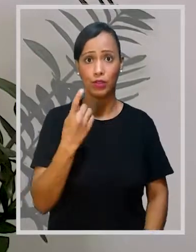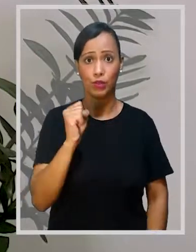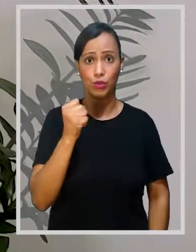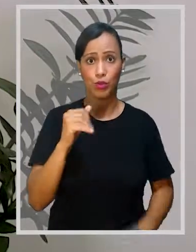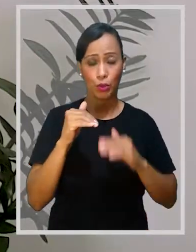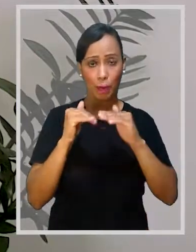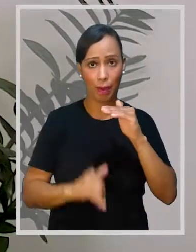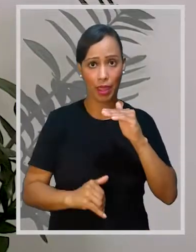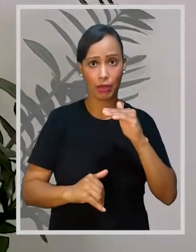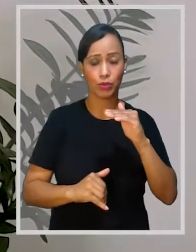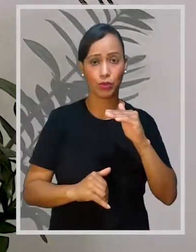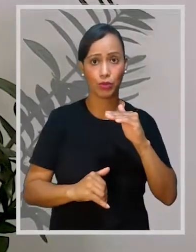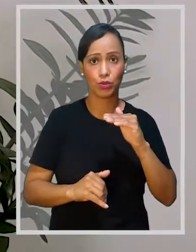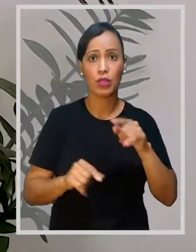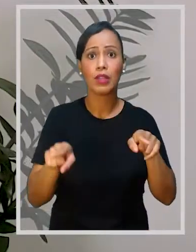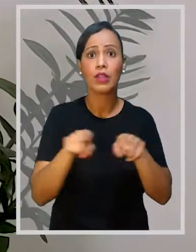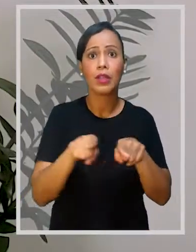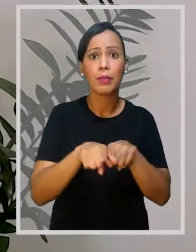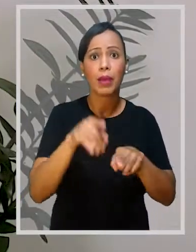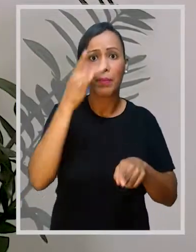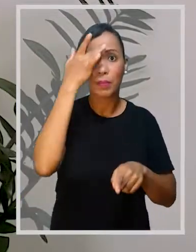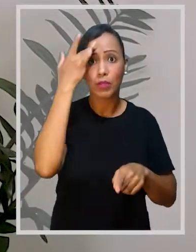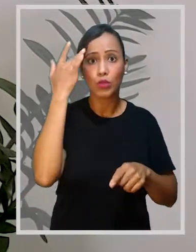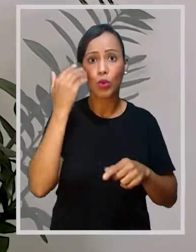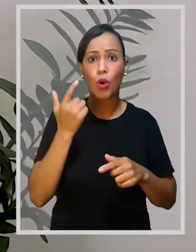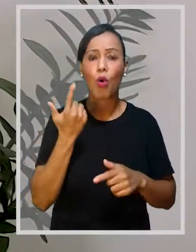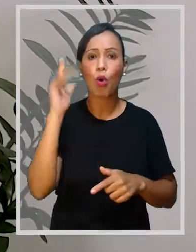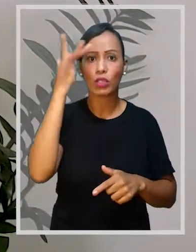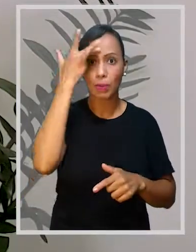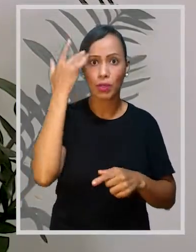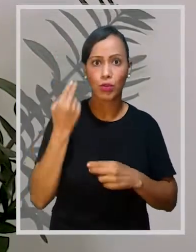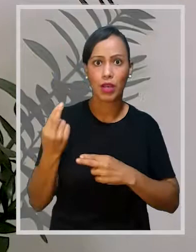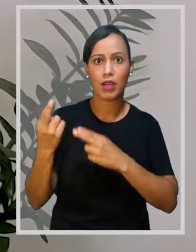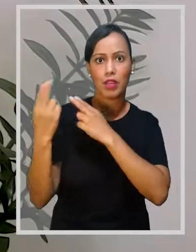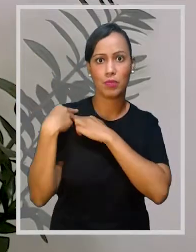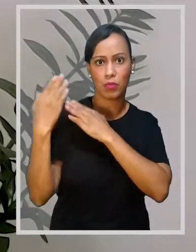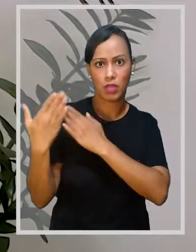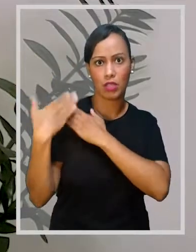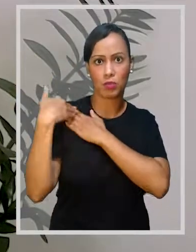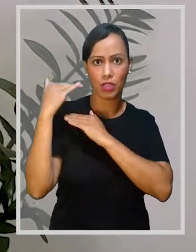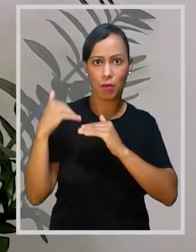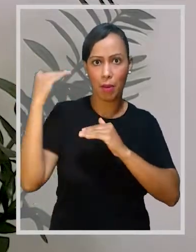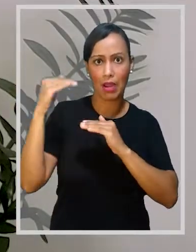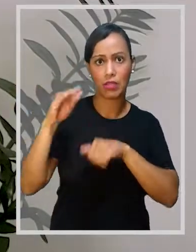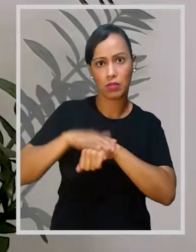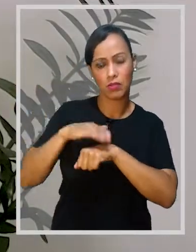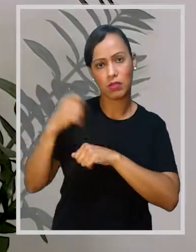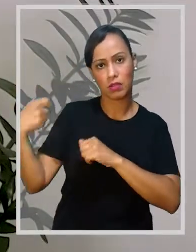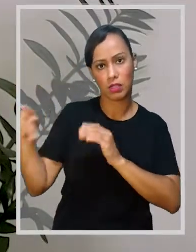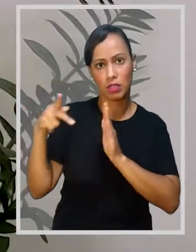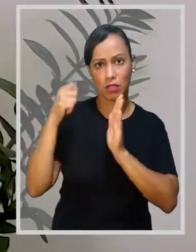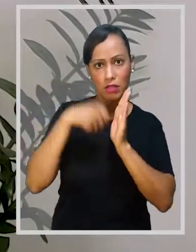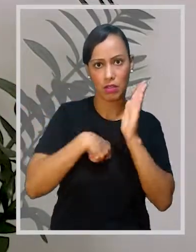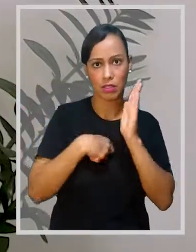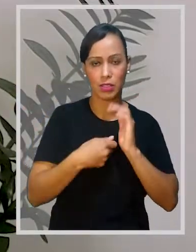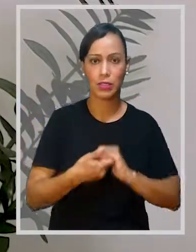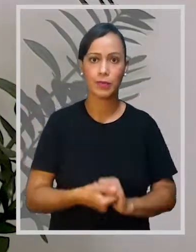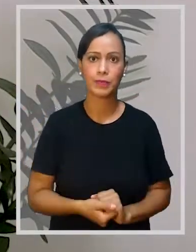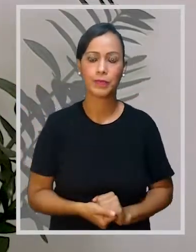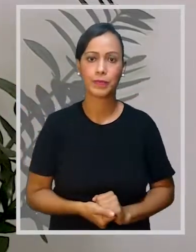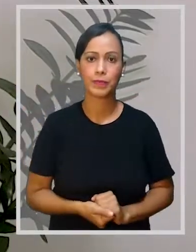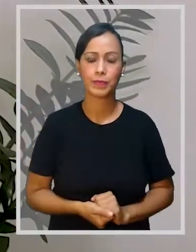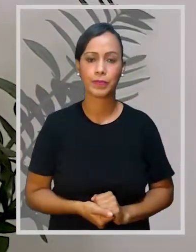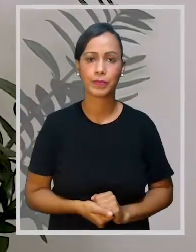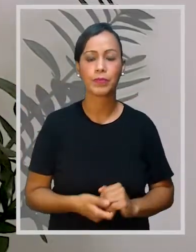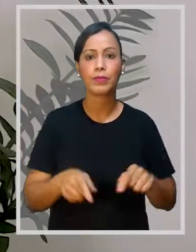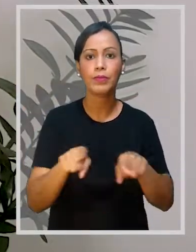No caso de menores de idade ou de pessoas que, por qualquer outro motivo, tenham um representante legal, o pedido deve